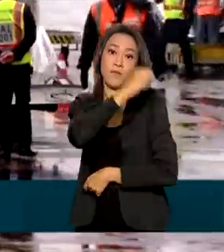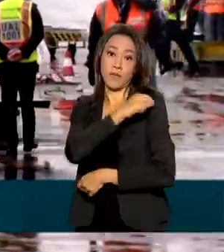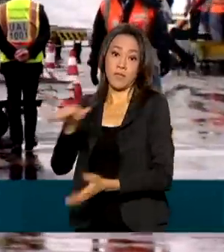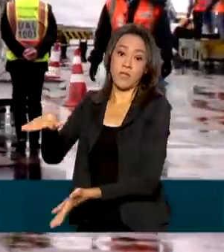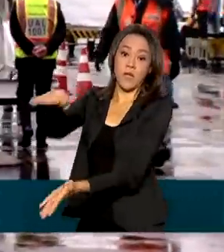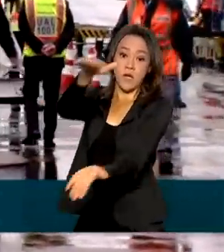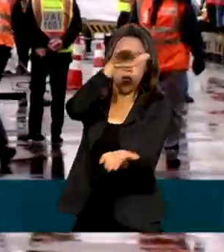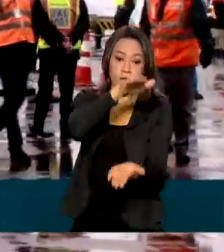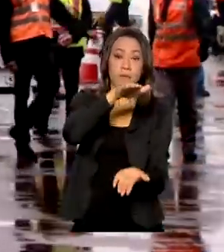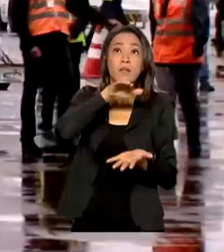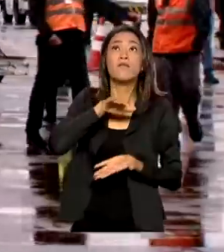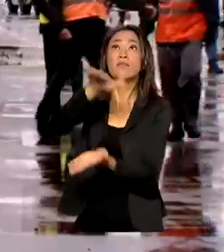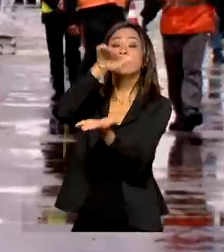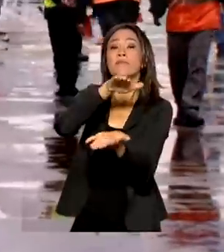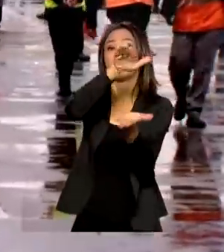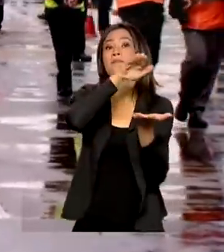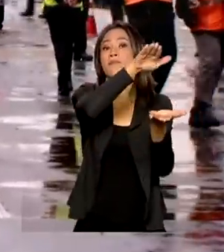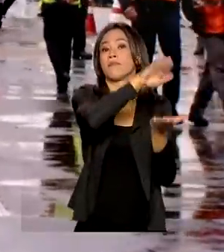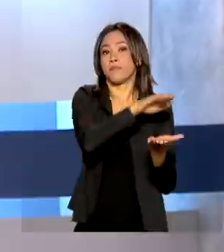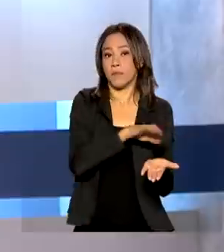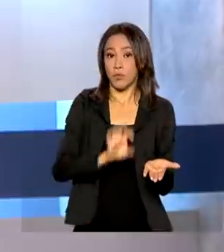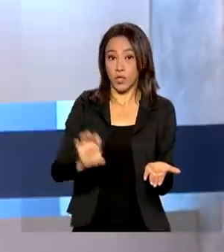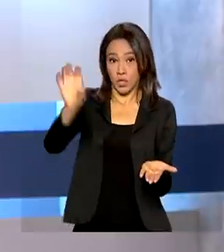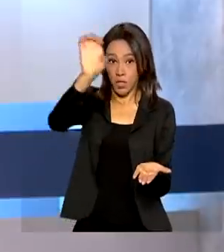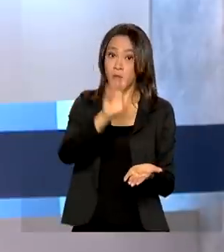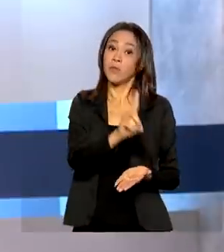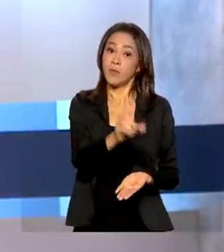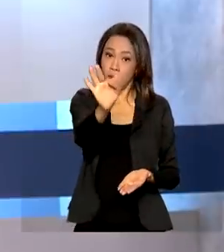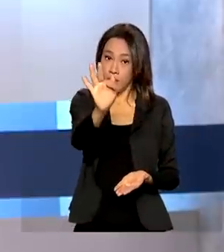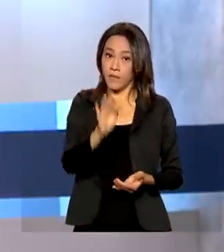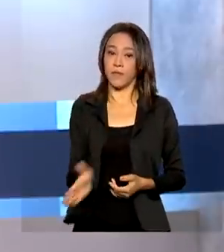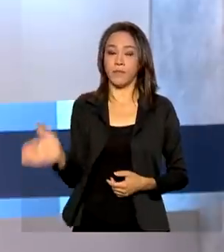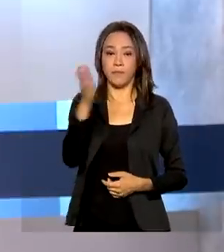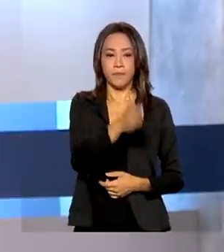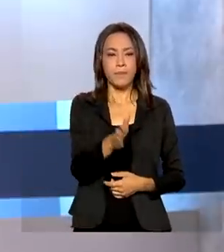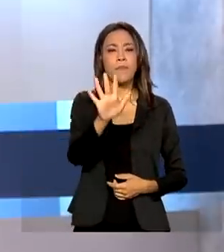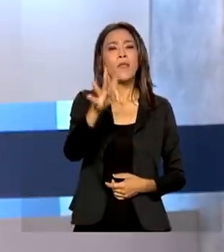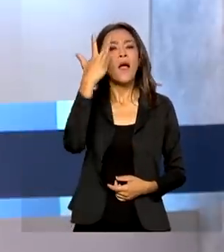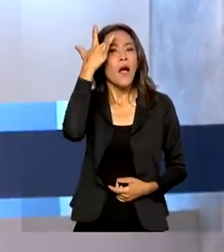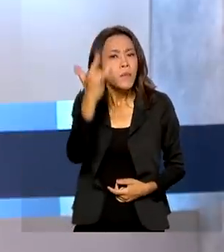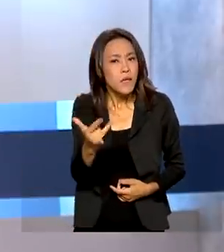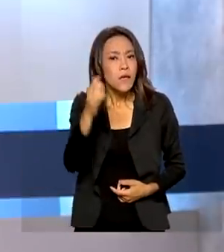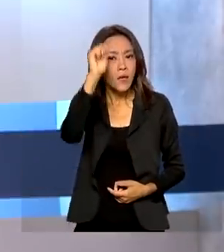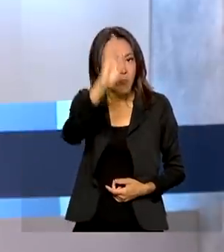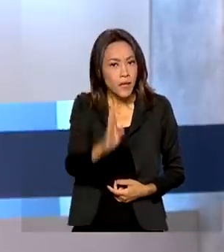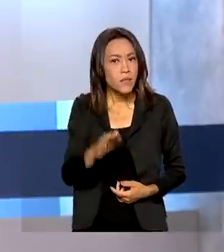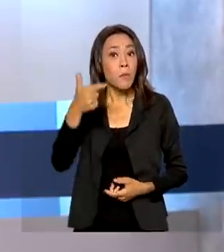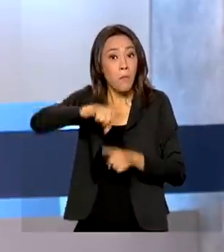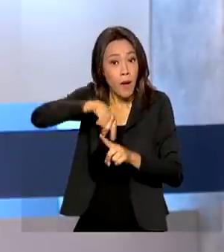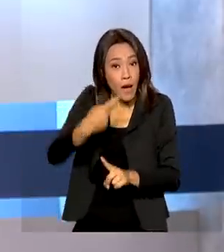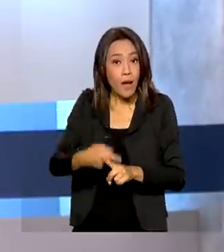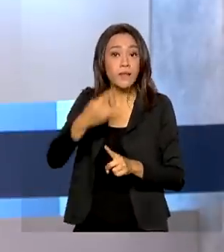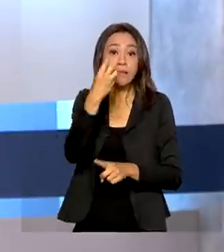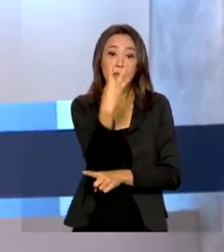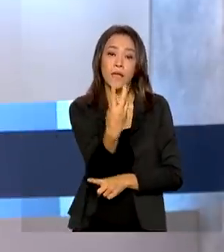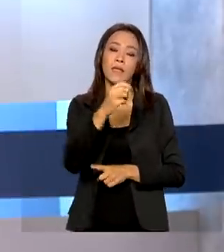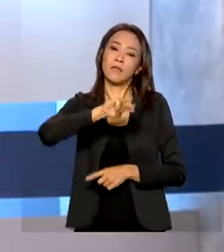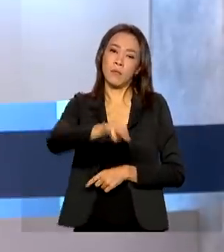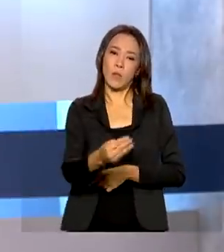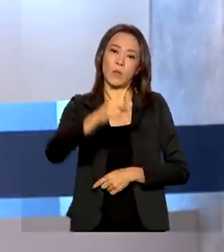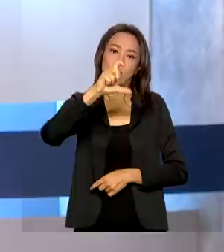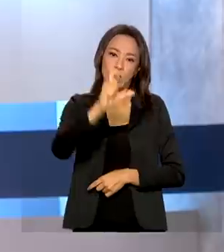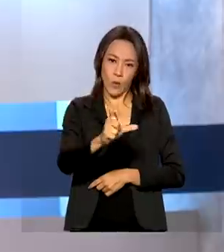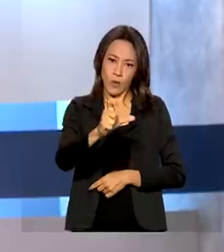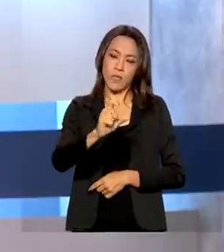para os estados e para o Distrito Federal. Olha, amanhã o Brasil vai receber mais três milhões de doses da